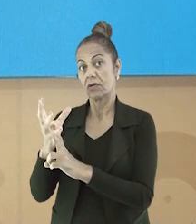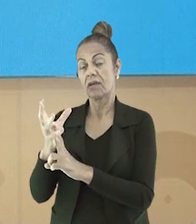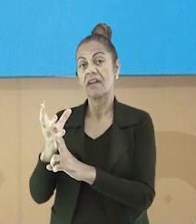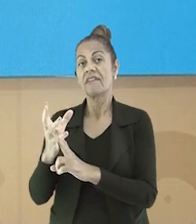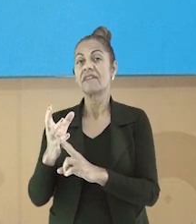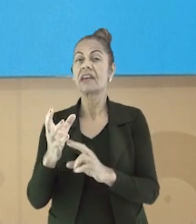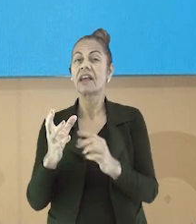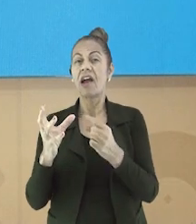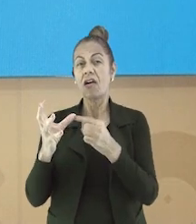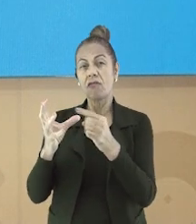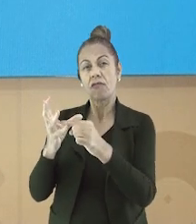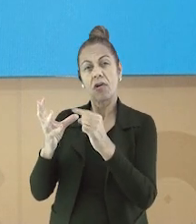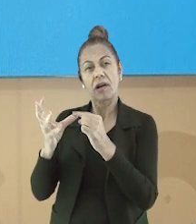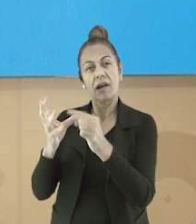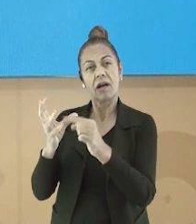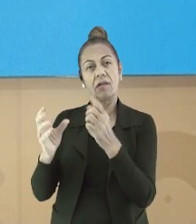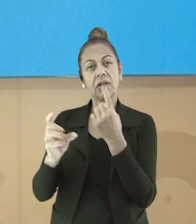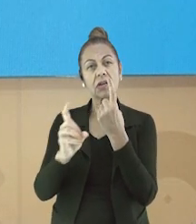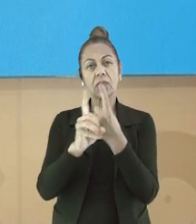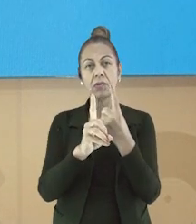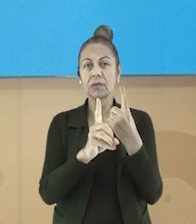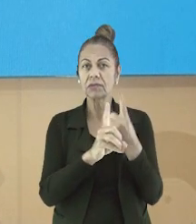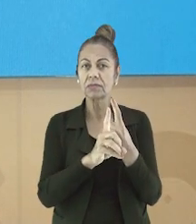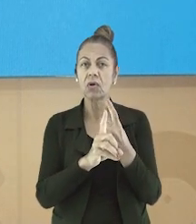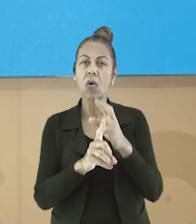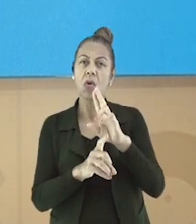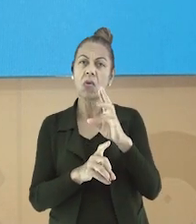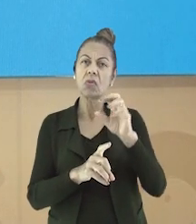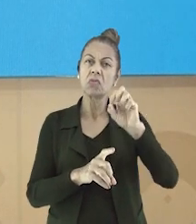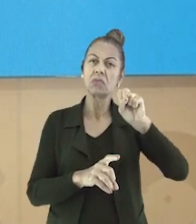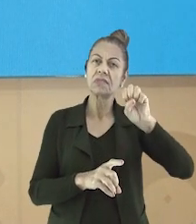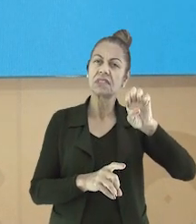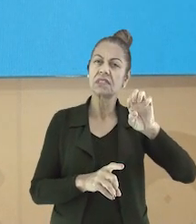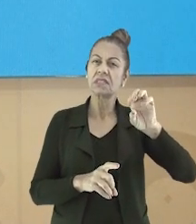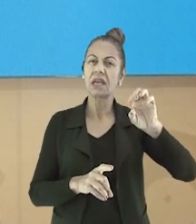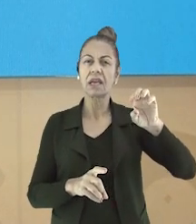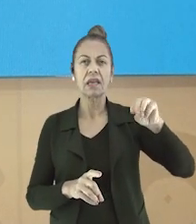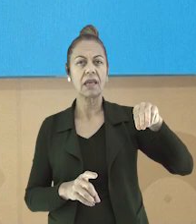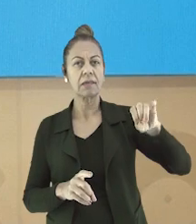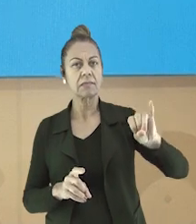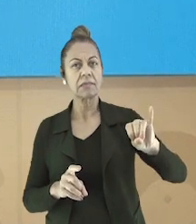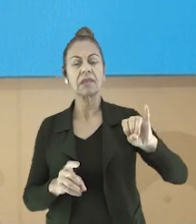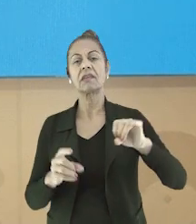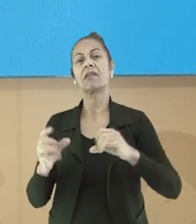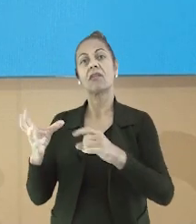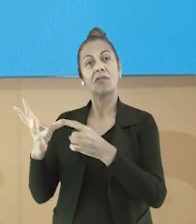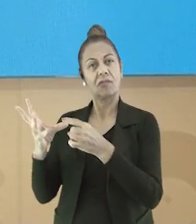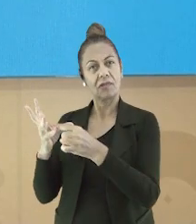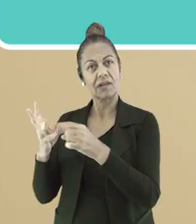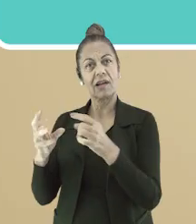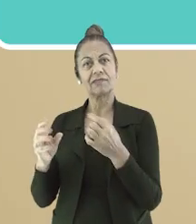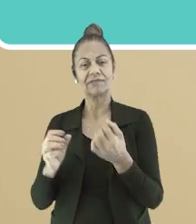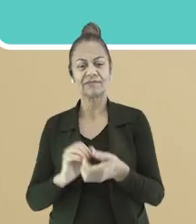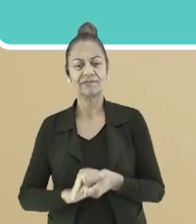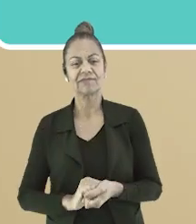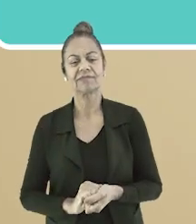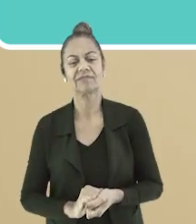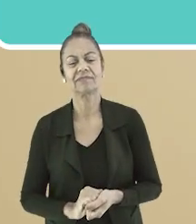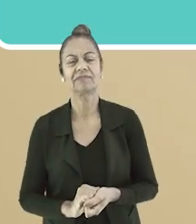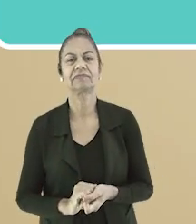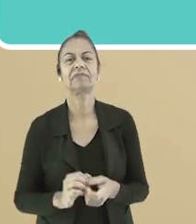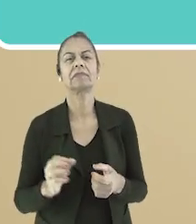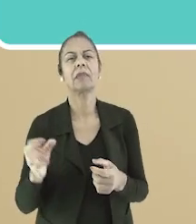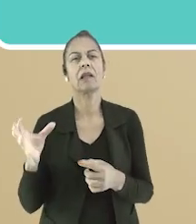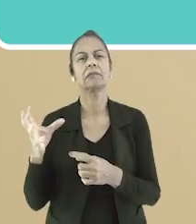entre uma semivogal e uma vogal, ou vice-versa. E tônica é a sílaba forte. As